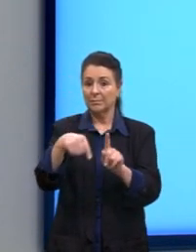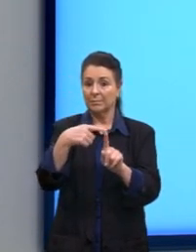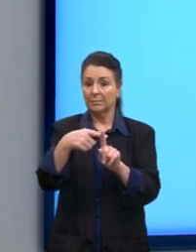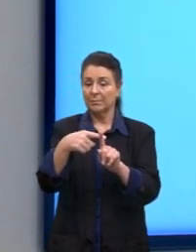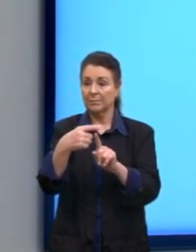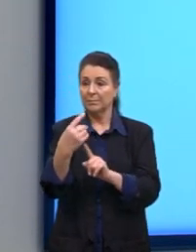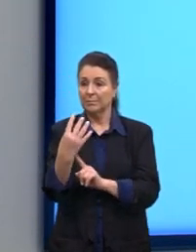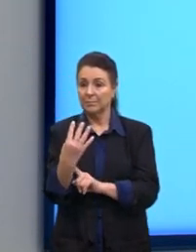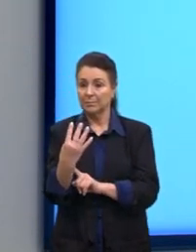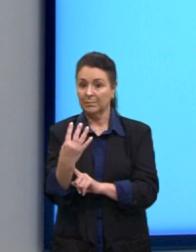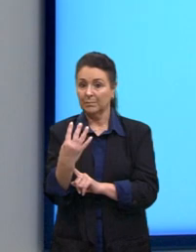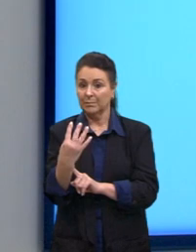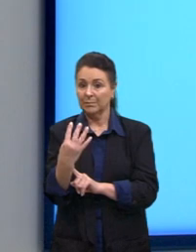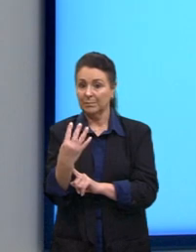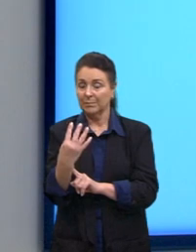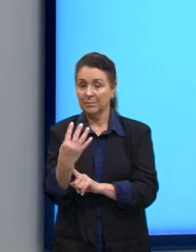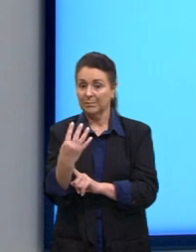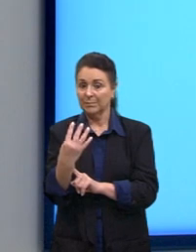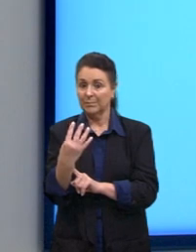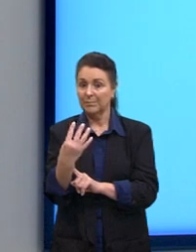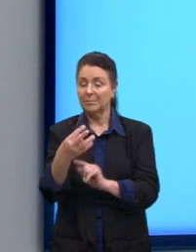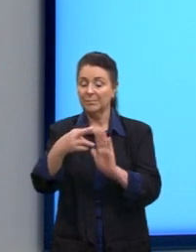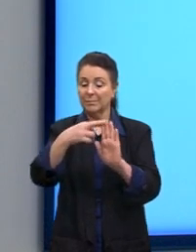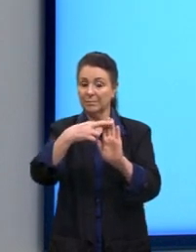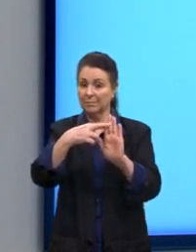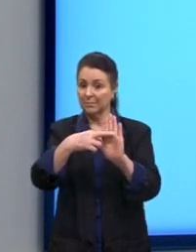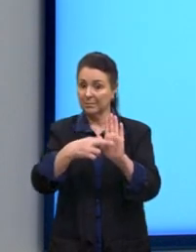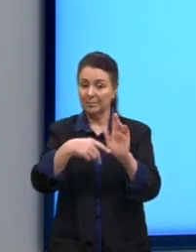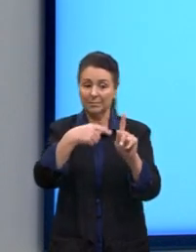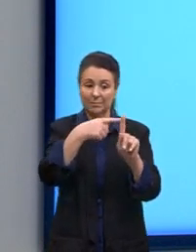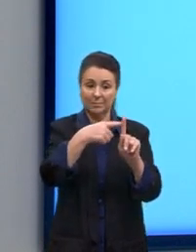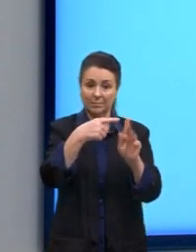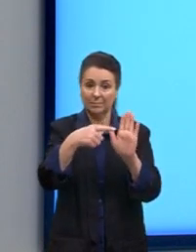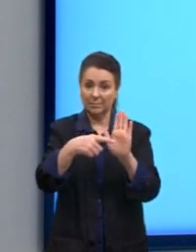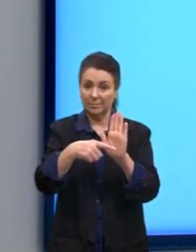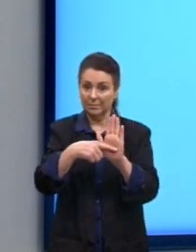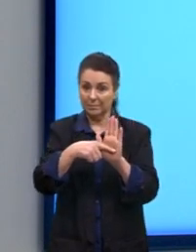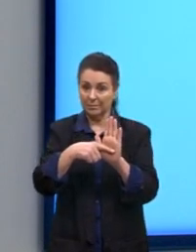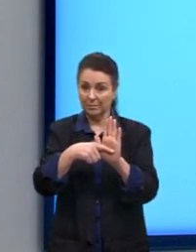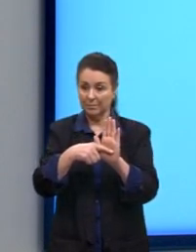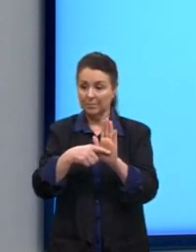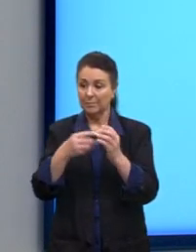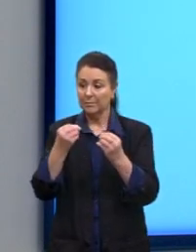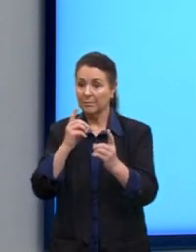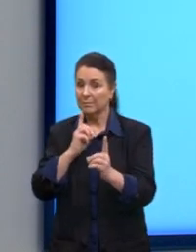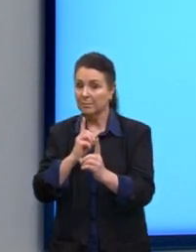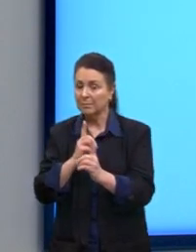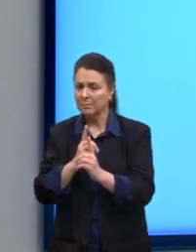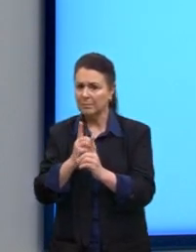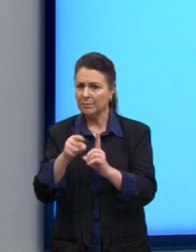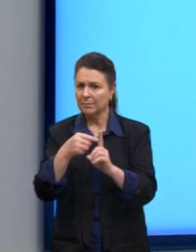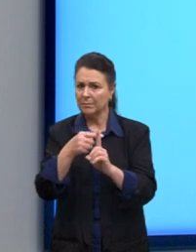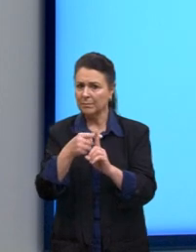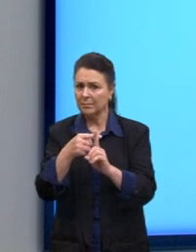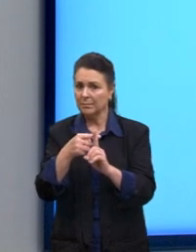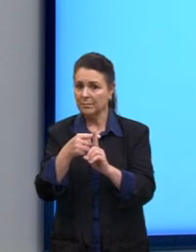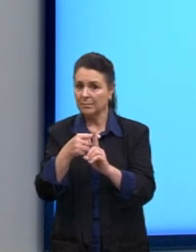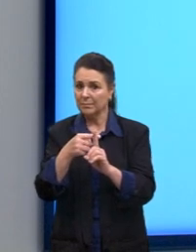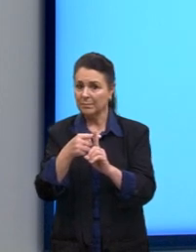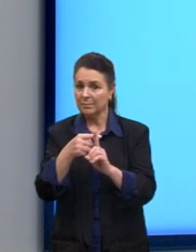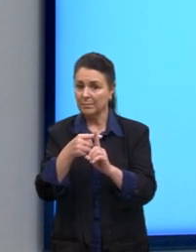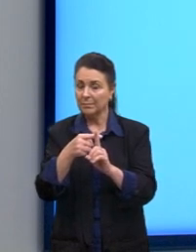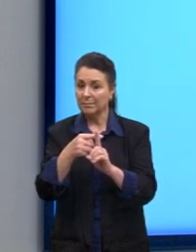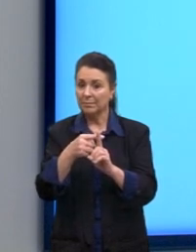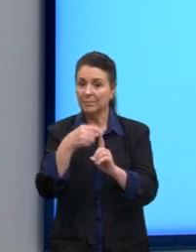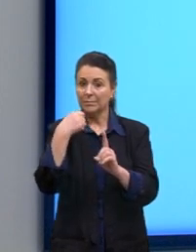4? A gente aplica uma regrinha de sinais. Para chegar no mais, nós sabemos que precisamos ter dois sinais de